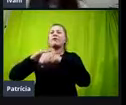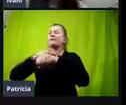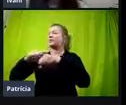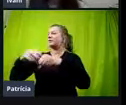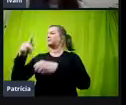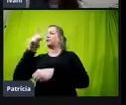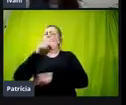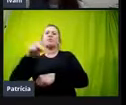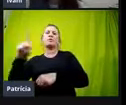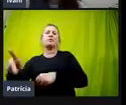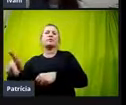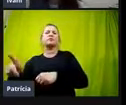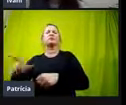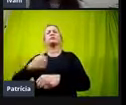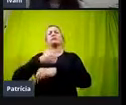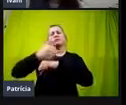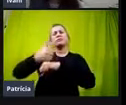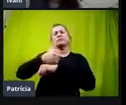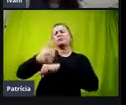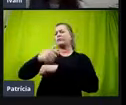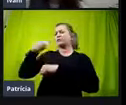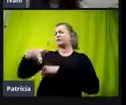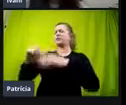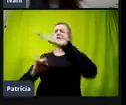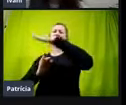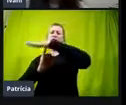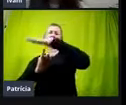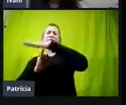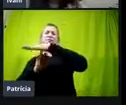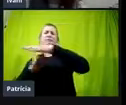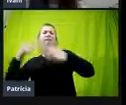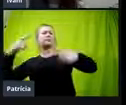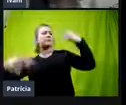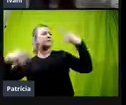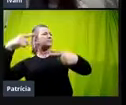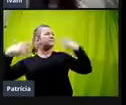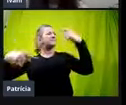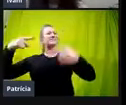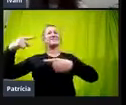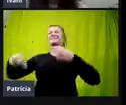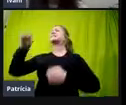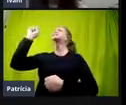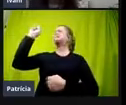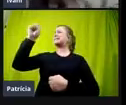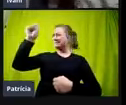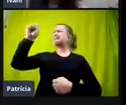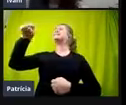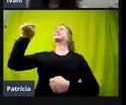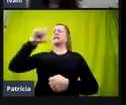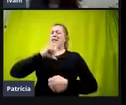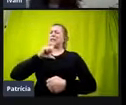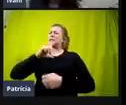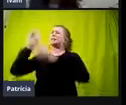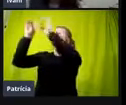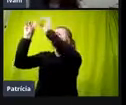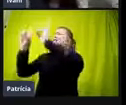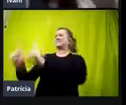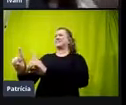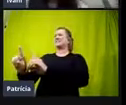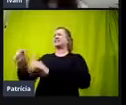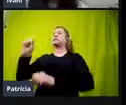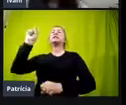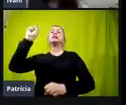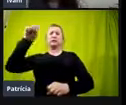com outros servidores da instituição, pra dizer, assim, sim, ele tem essa deficiência, sim, ele trouxe esse